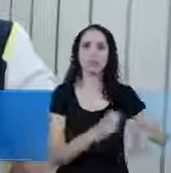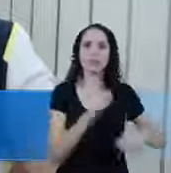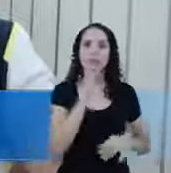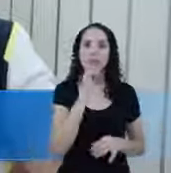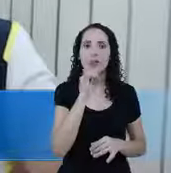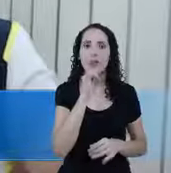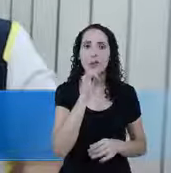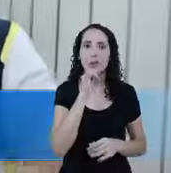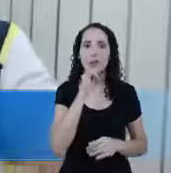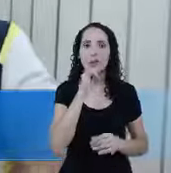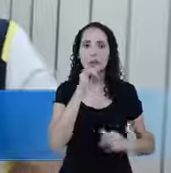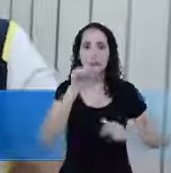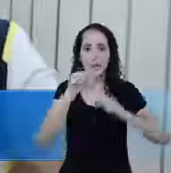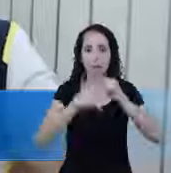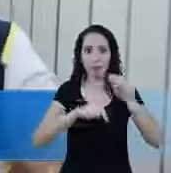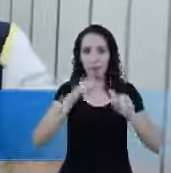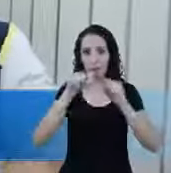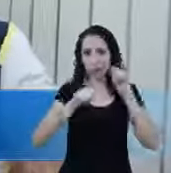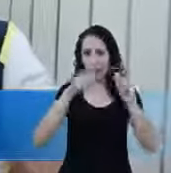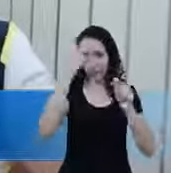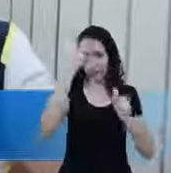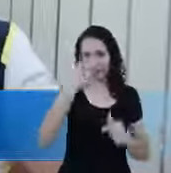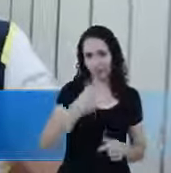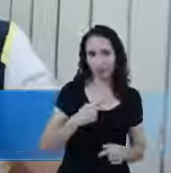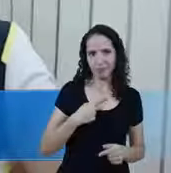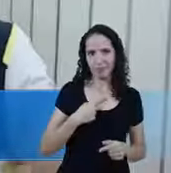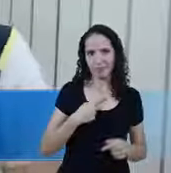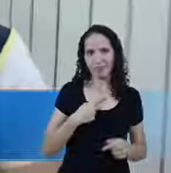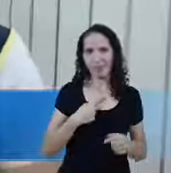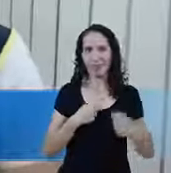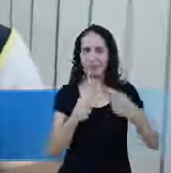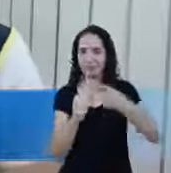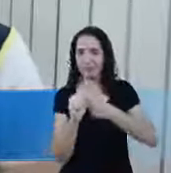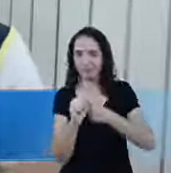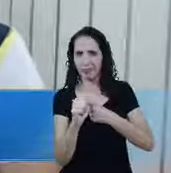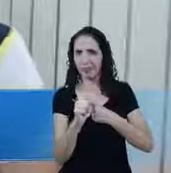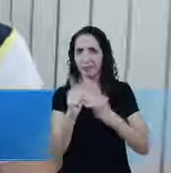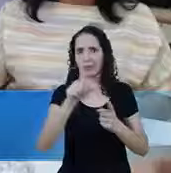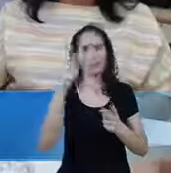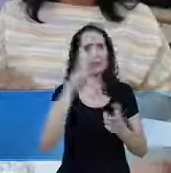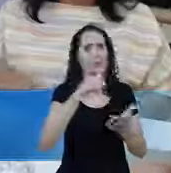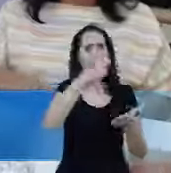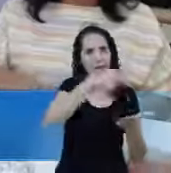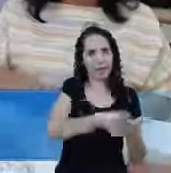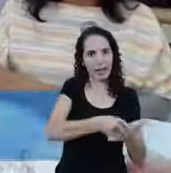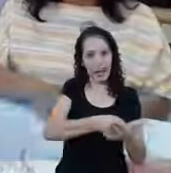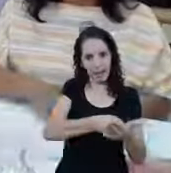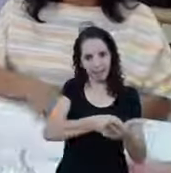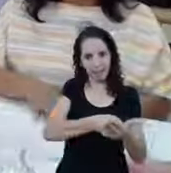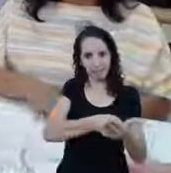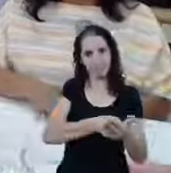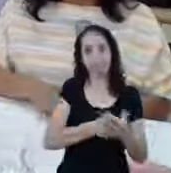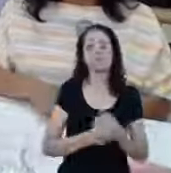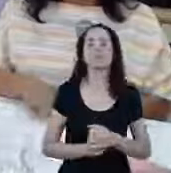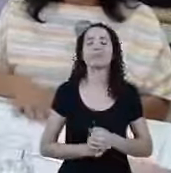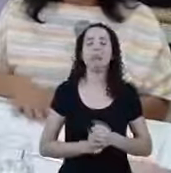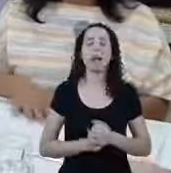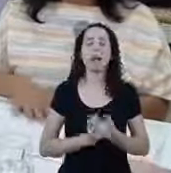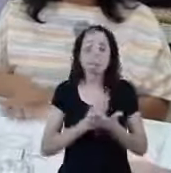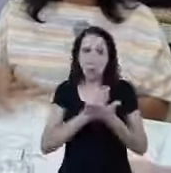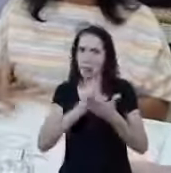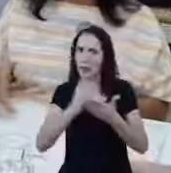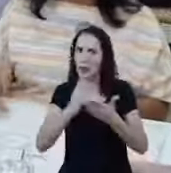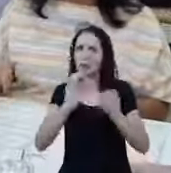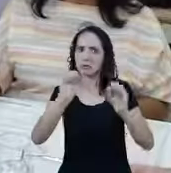dívidas que eu não paguei os boletos Eu tenho direito? A princípio não há nada que impeça o